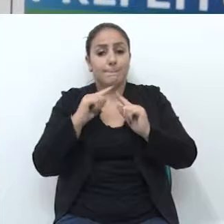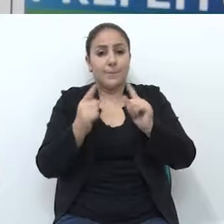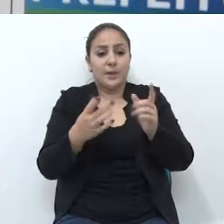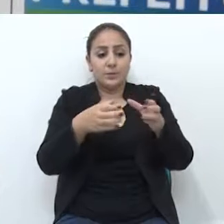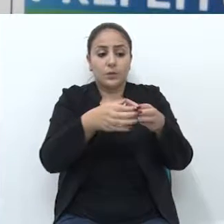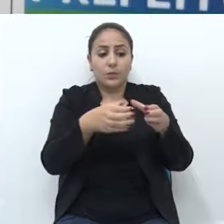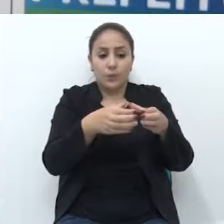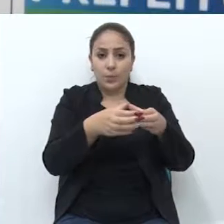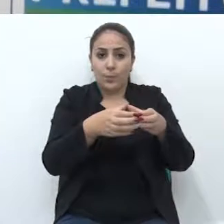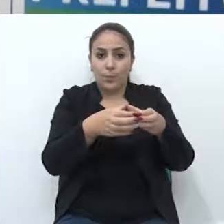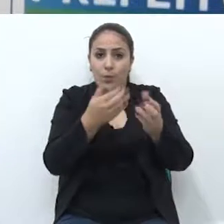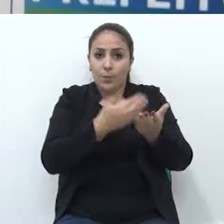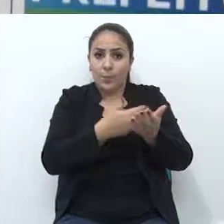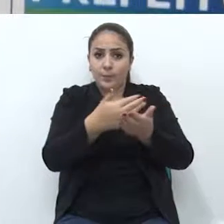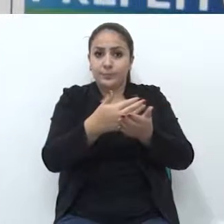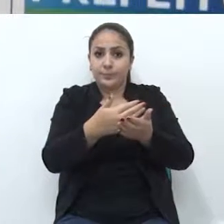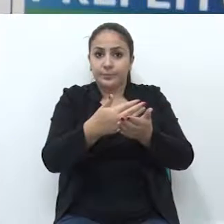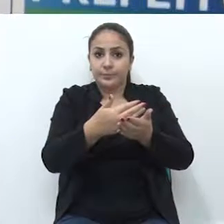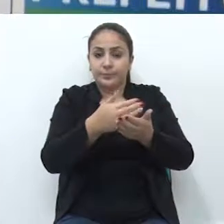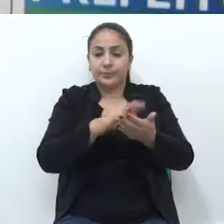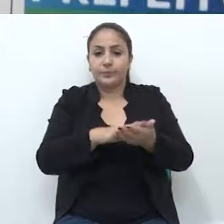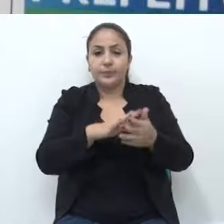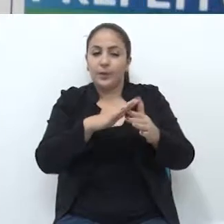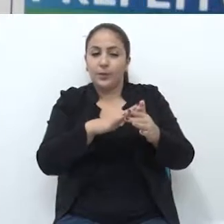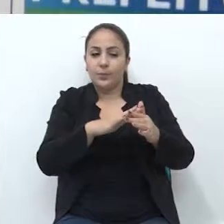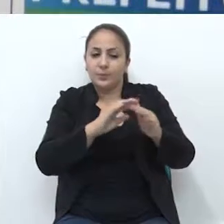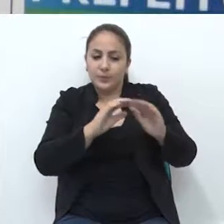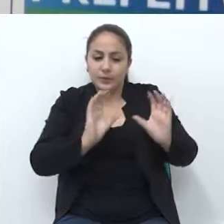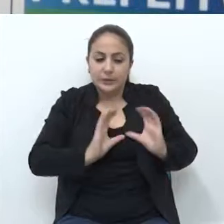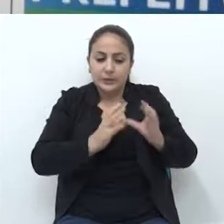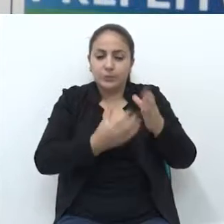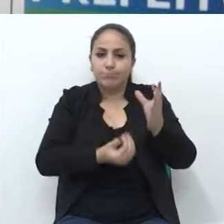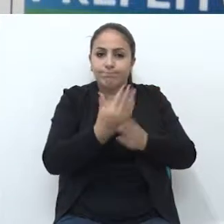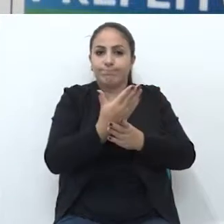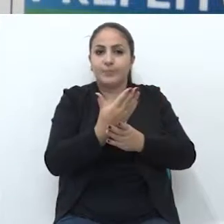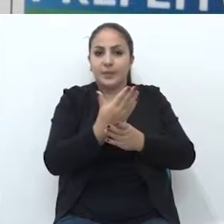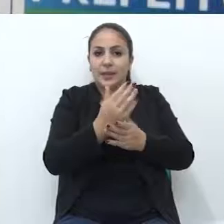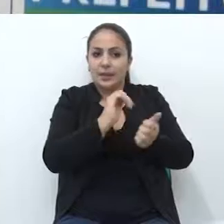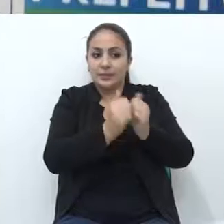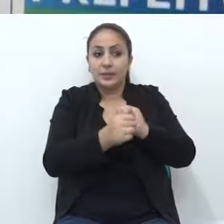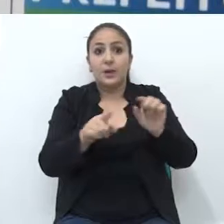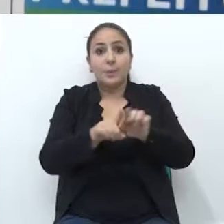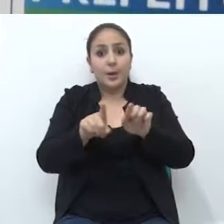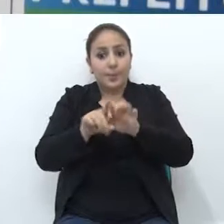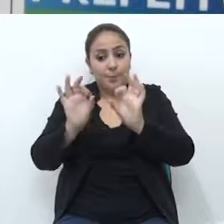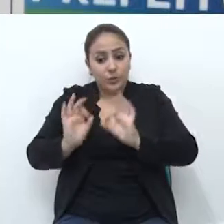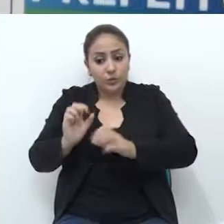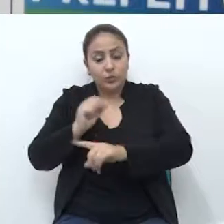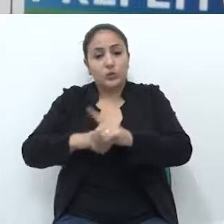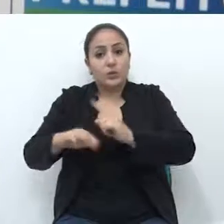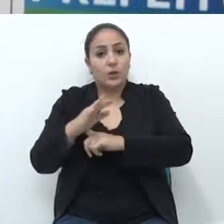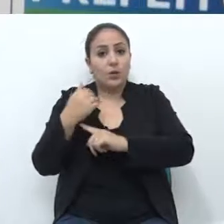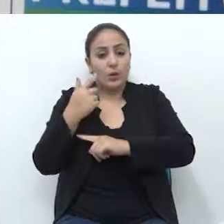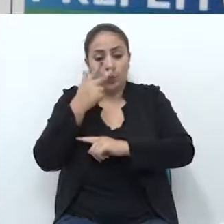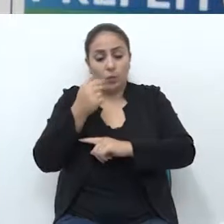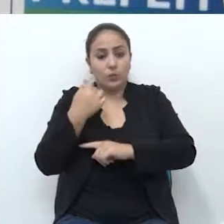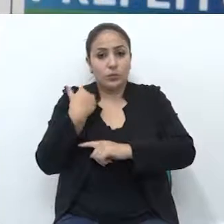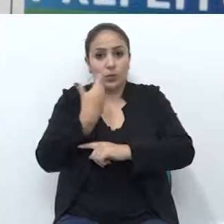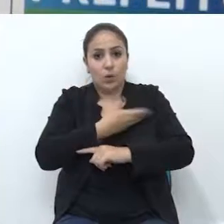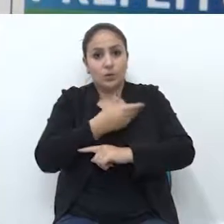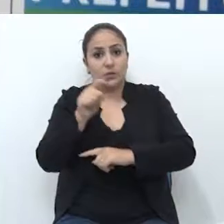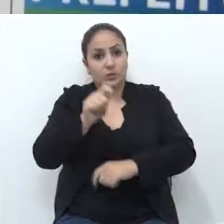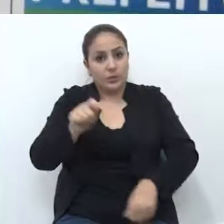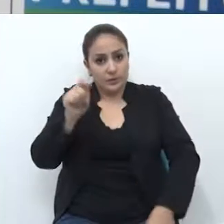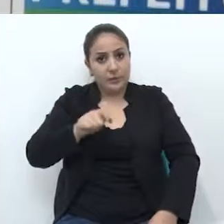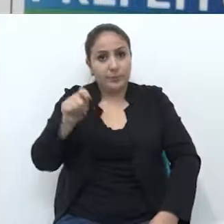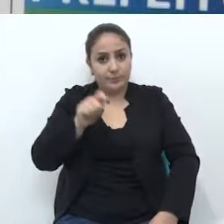como equipes, que vão começar a dar o início em uma formação de atletas, ou até mesmo em atletas de projetos sociais, que é o nosso